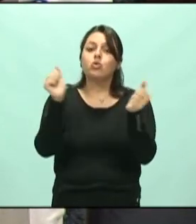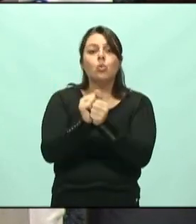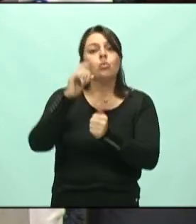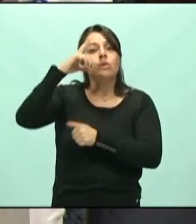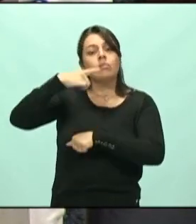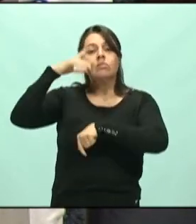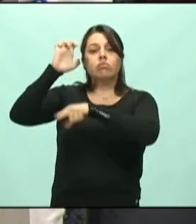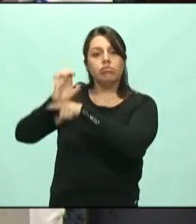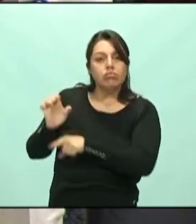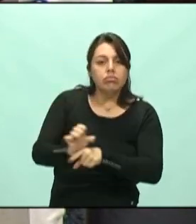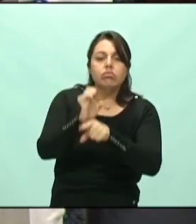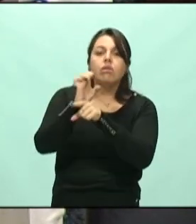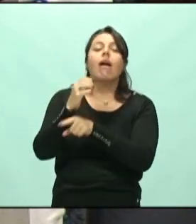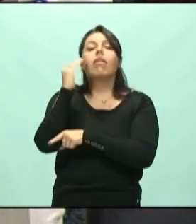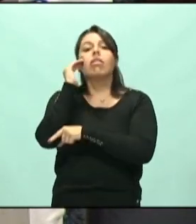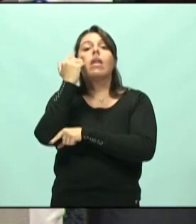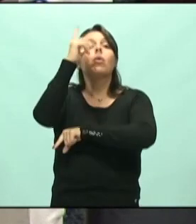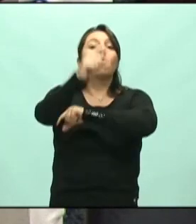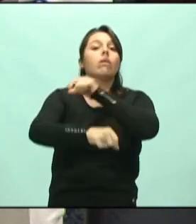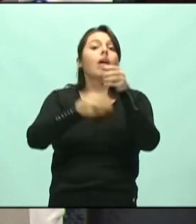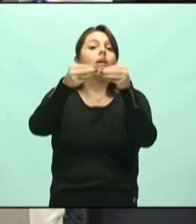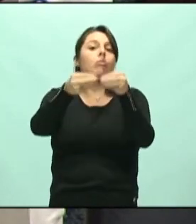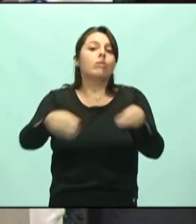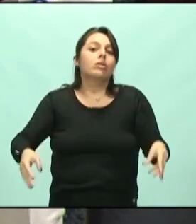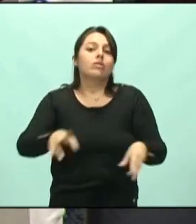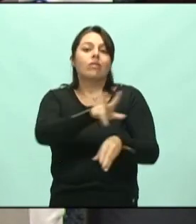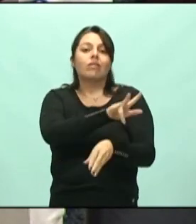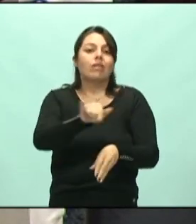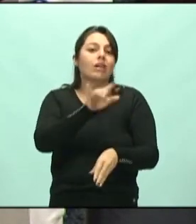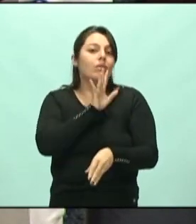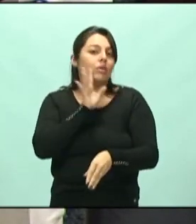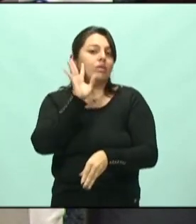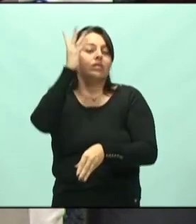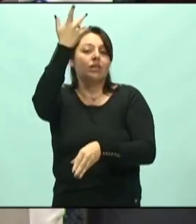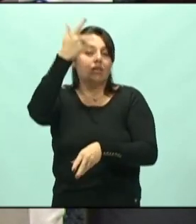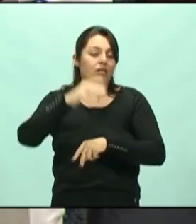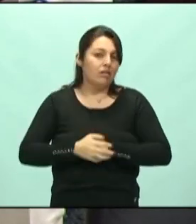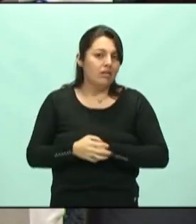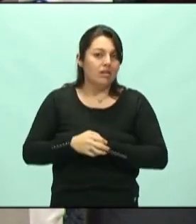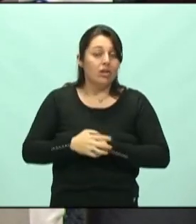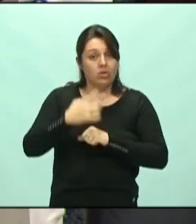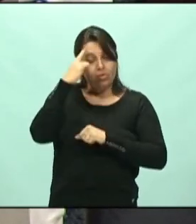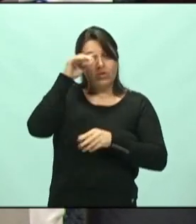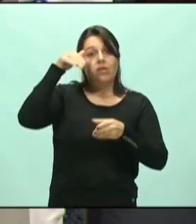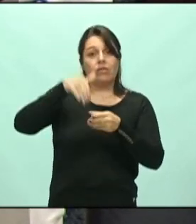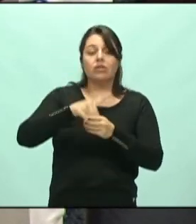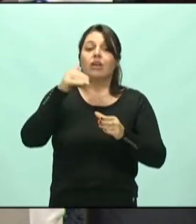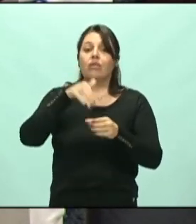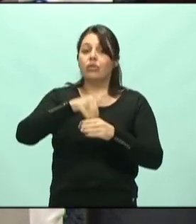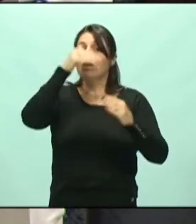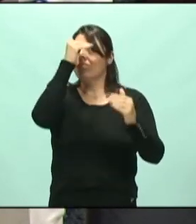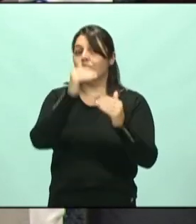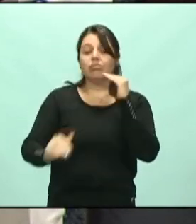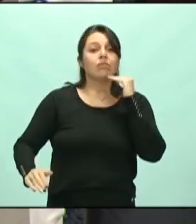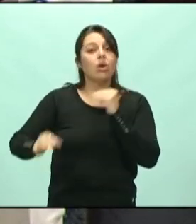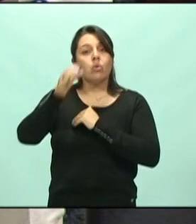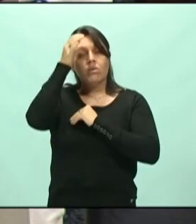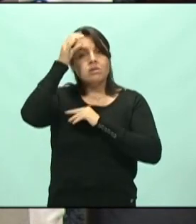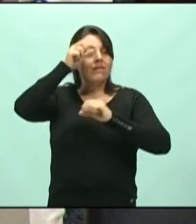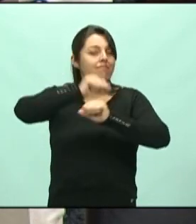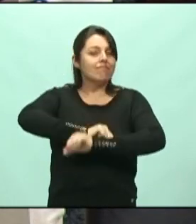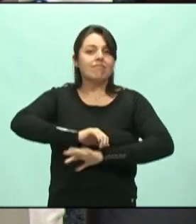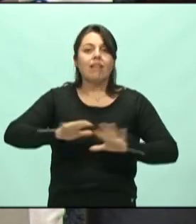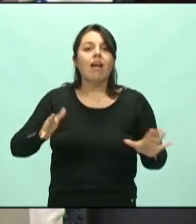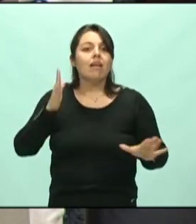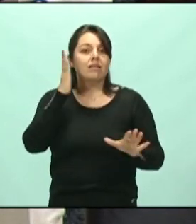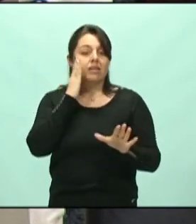estaduais, para que eles entendam os prejuízos causados e possam efetivamente, no dia da votação, votar com a sua consciência tranquila,